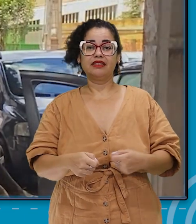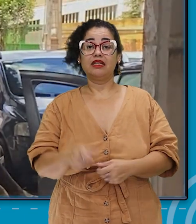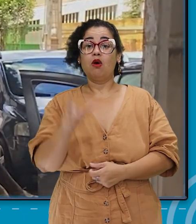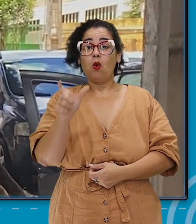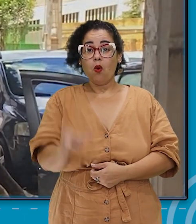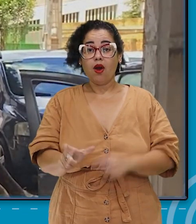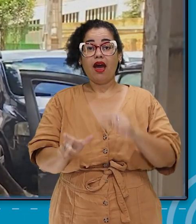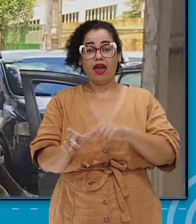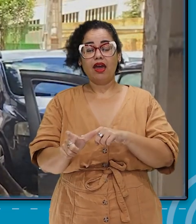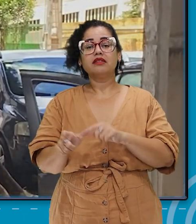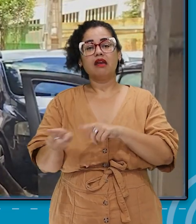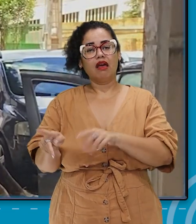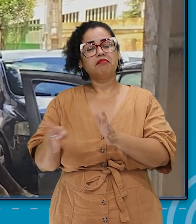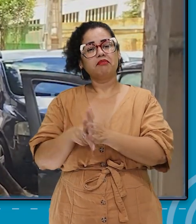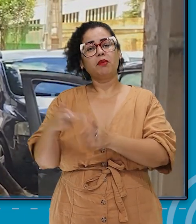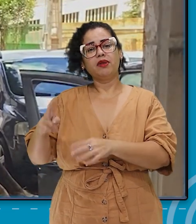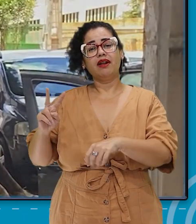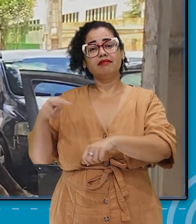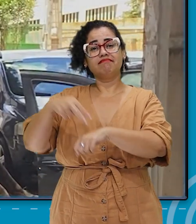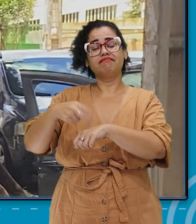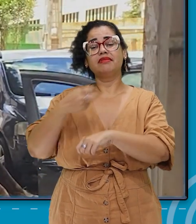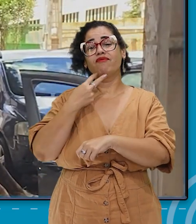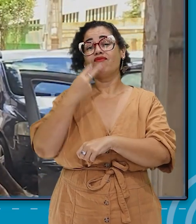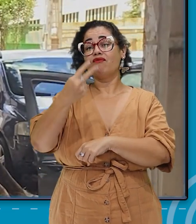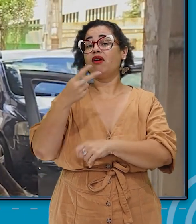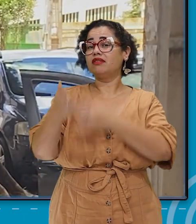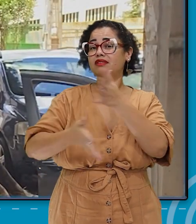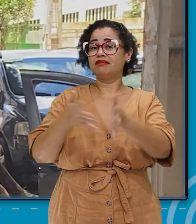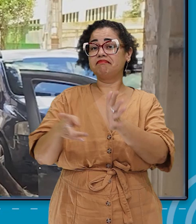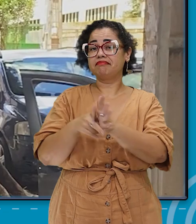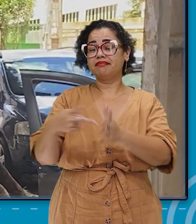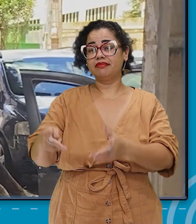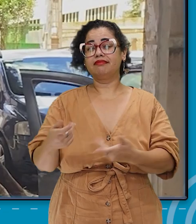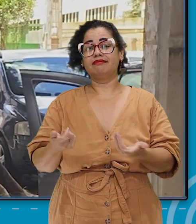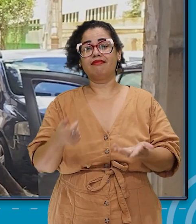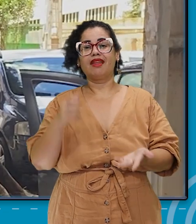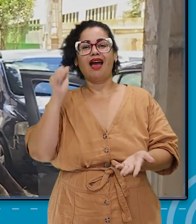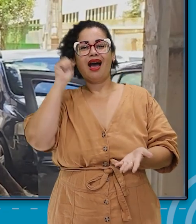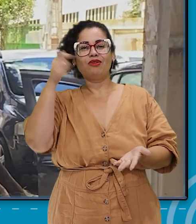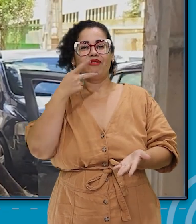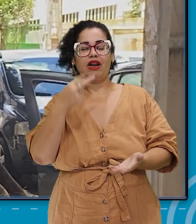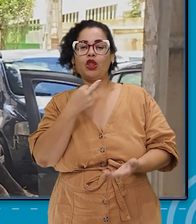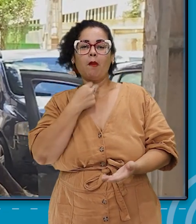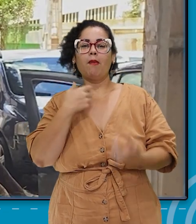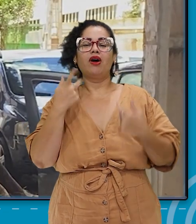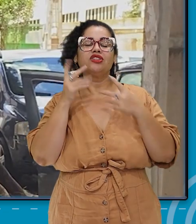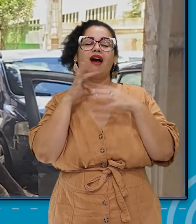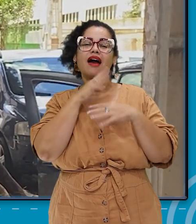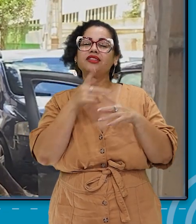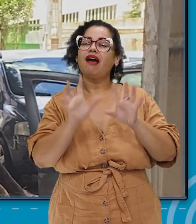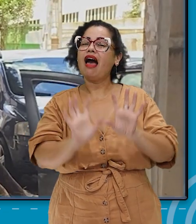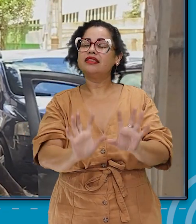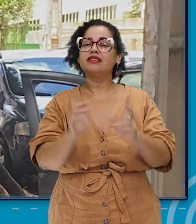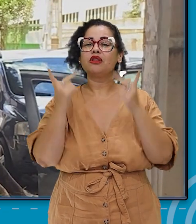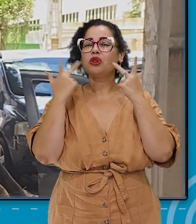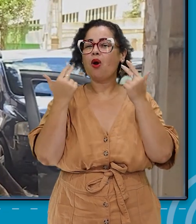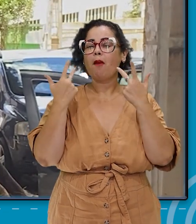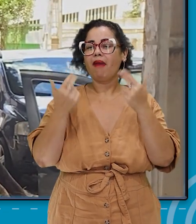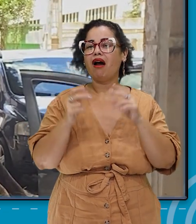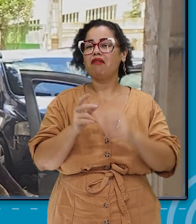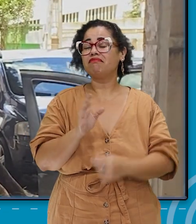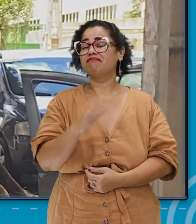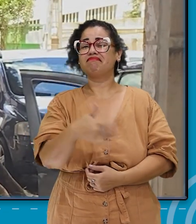este lugar de fala, para que nós possamos mudar essas situações. O Silvio Almeida fala, a gente não pode normalizar essas